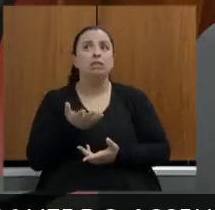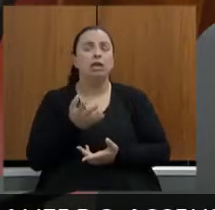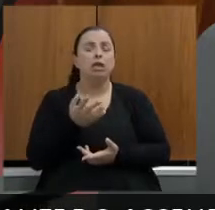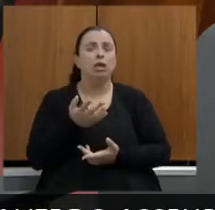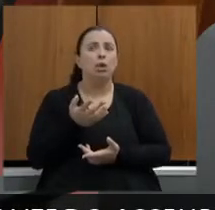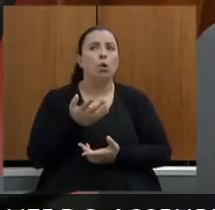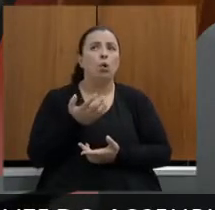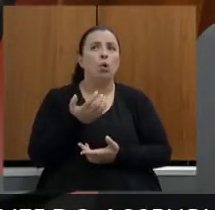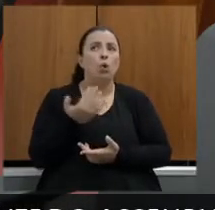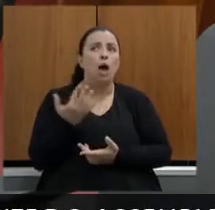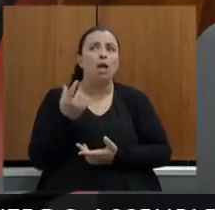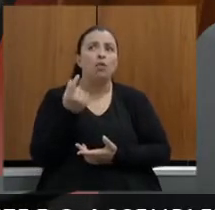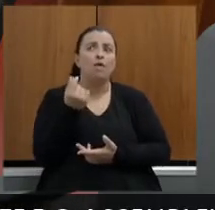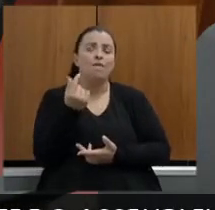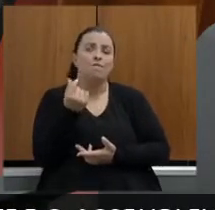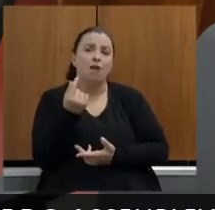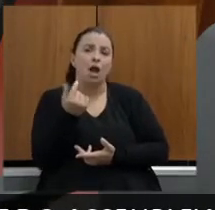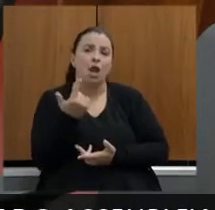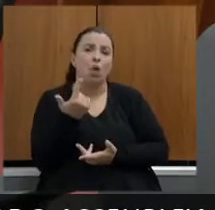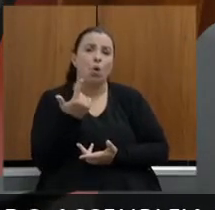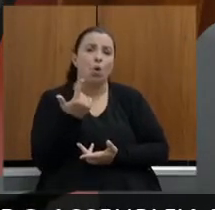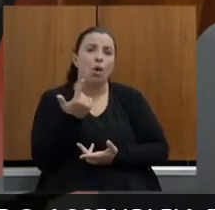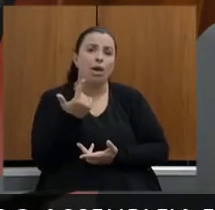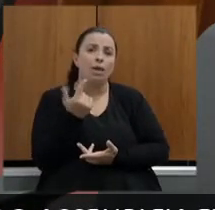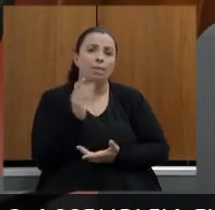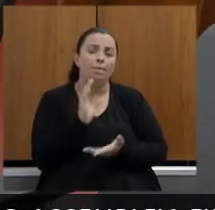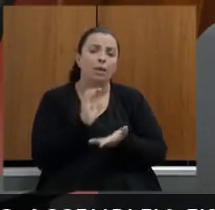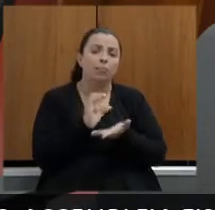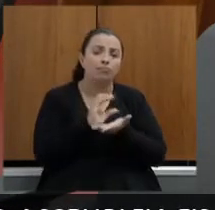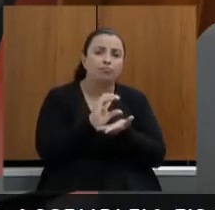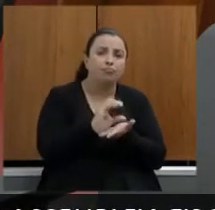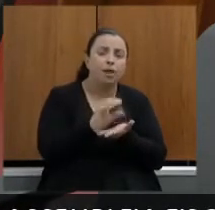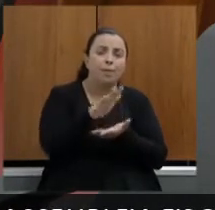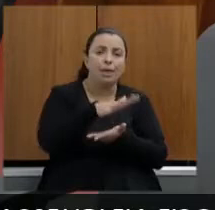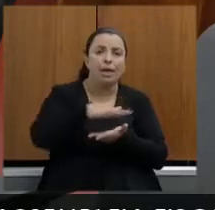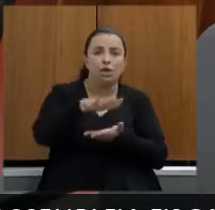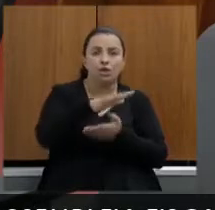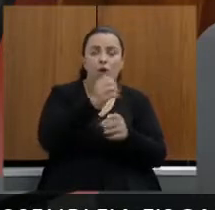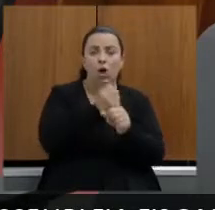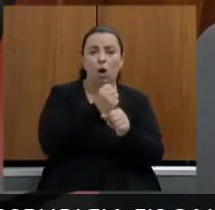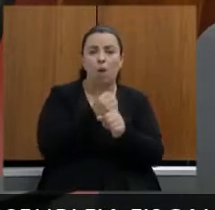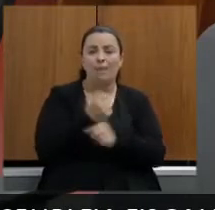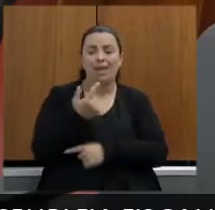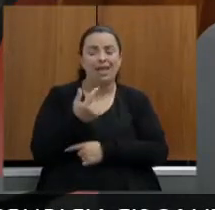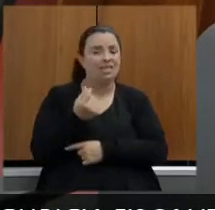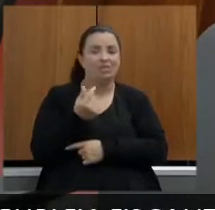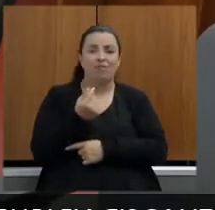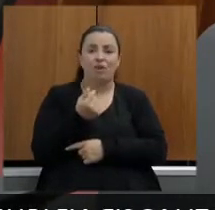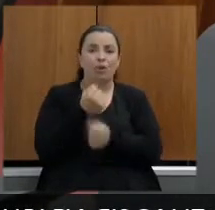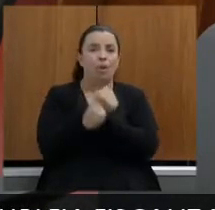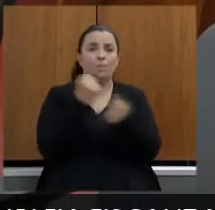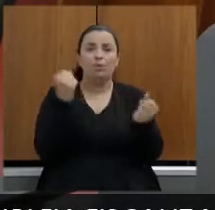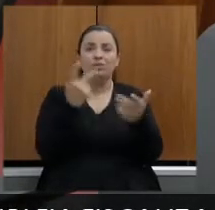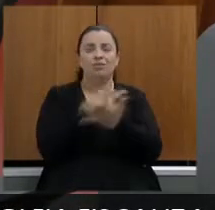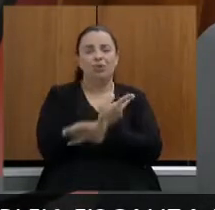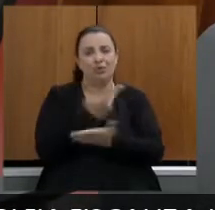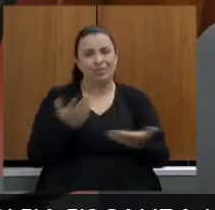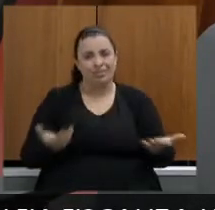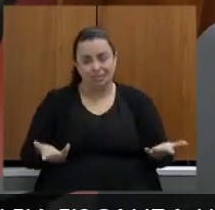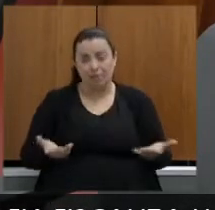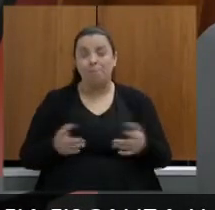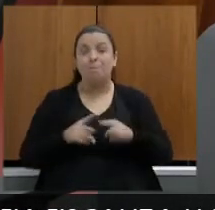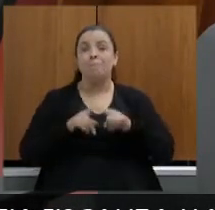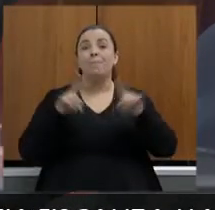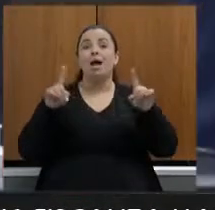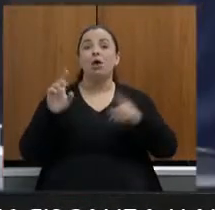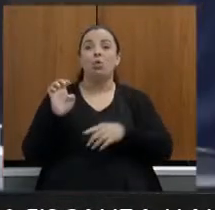previstos para a região atingida estas seis obras não seriam possíveis de serem realizadas então o